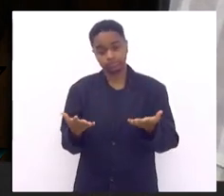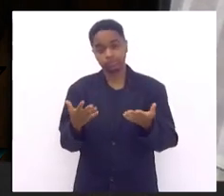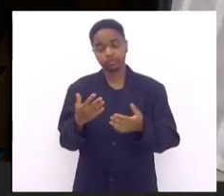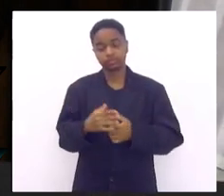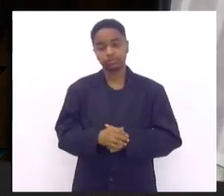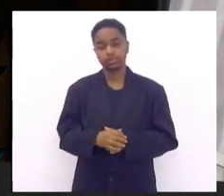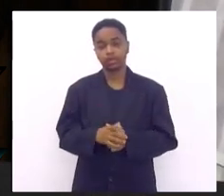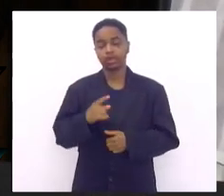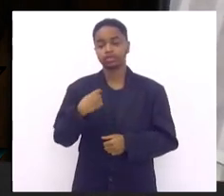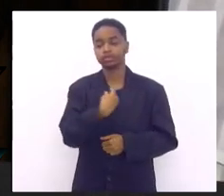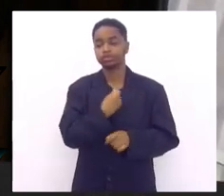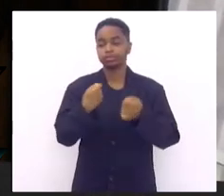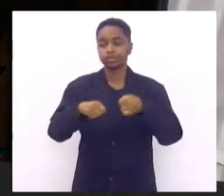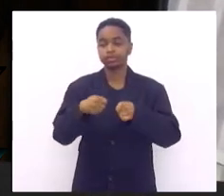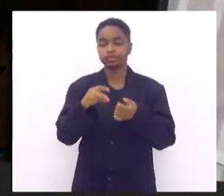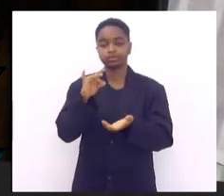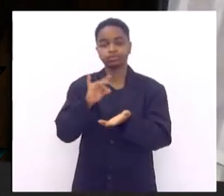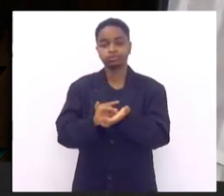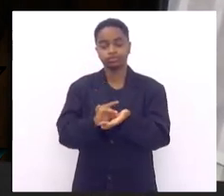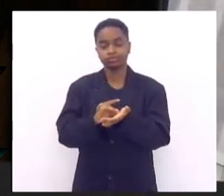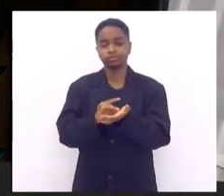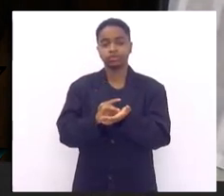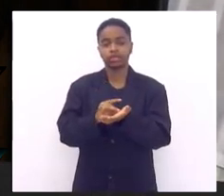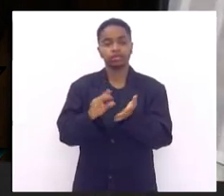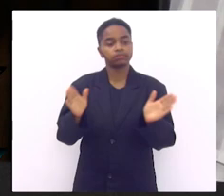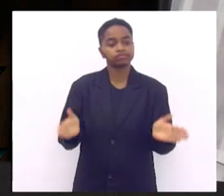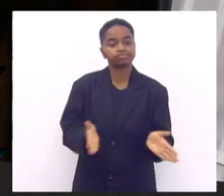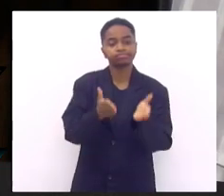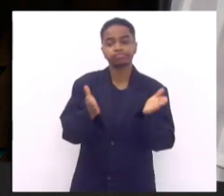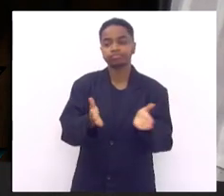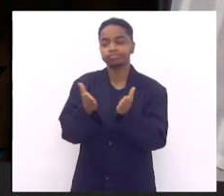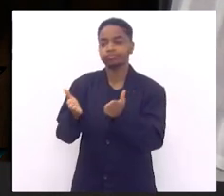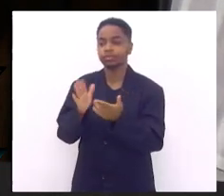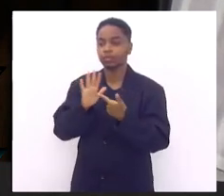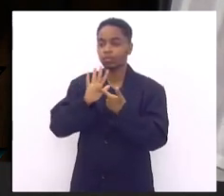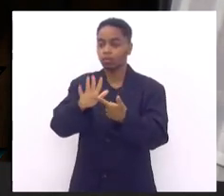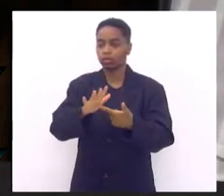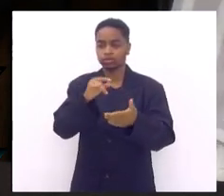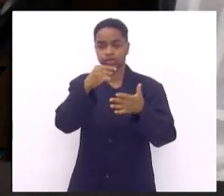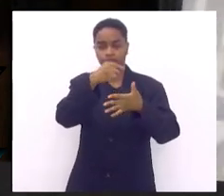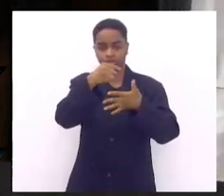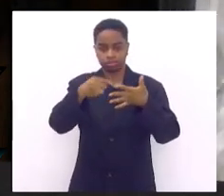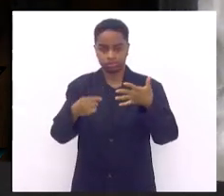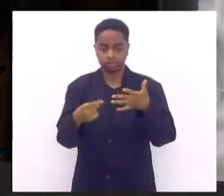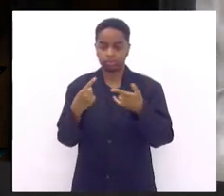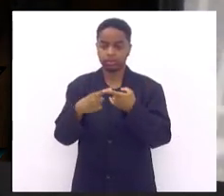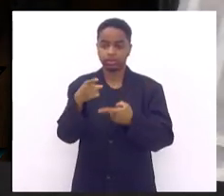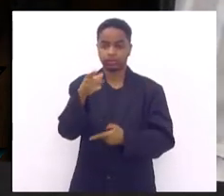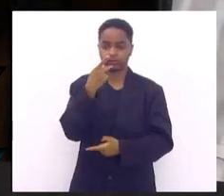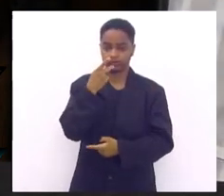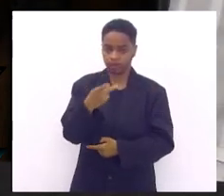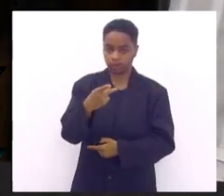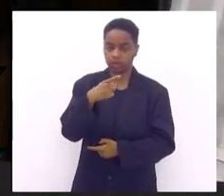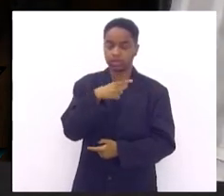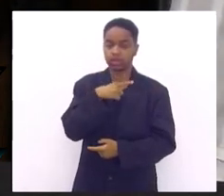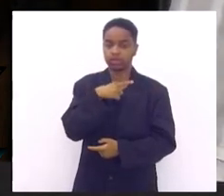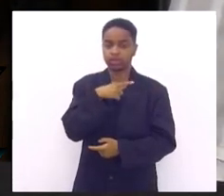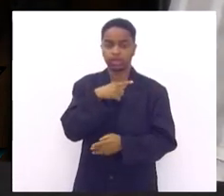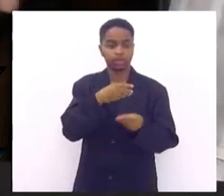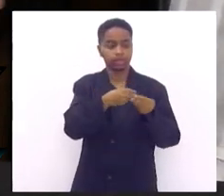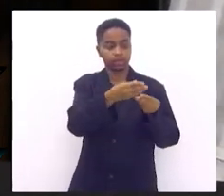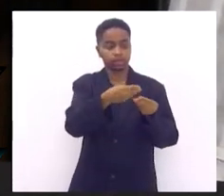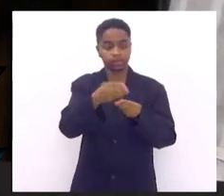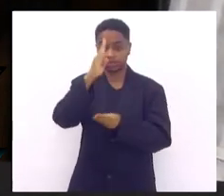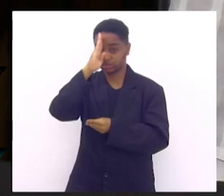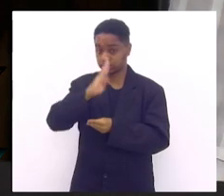o que a gente precisa é sensibilizar todos da casa para tudo que foi apresentado aí o que o senhor falou que existe essa distribuição gratuita eu